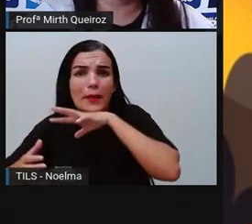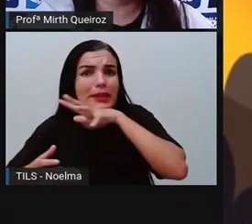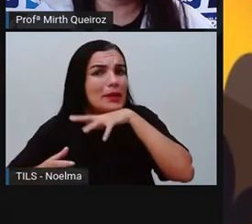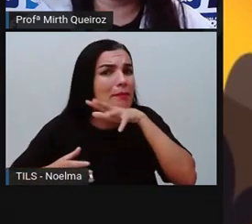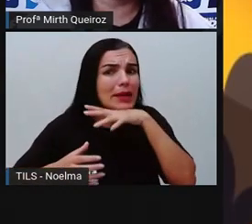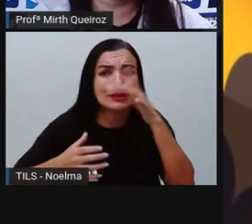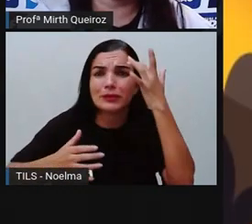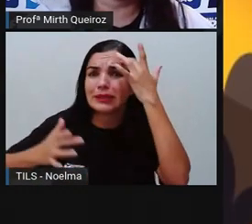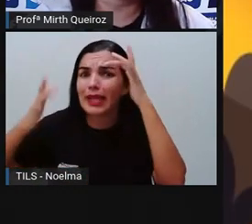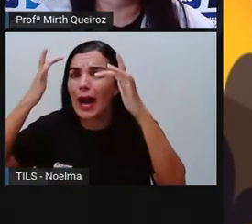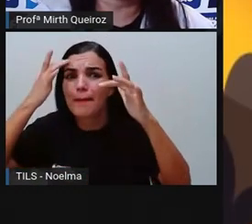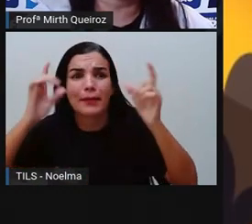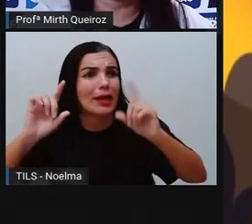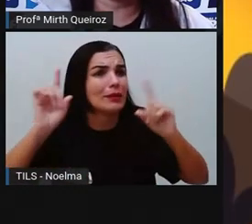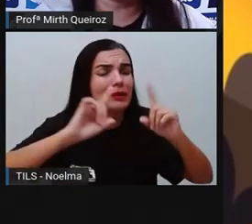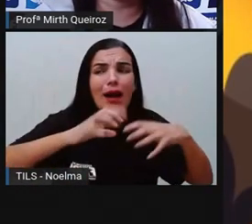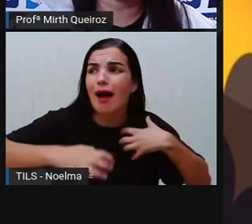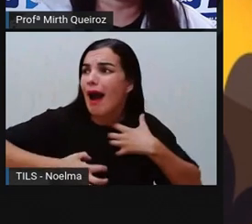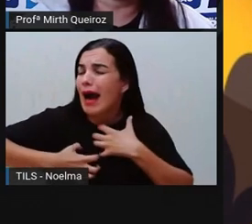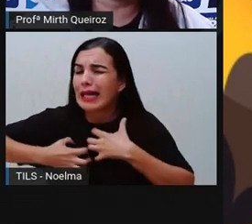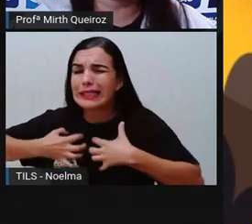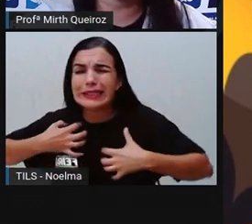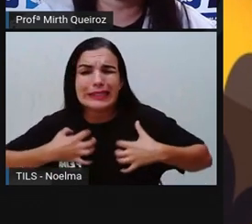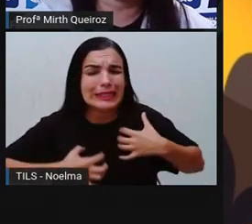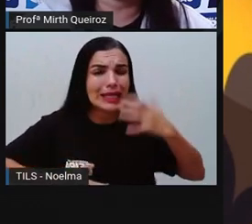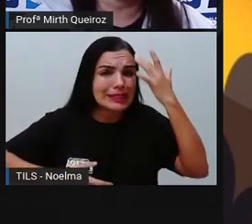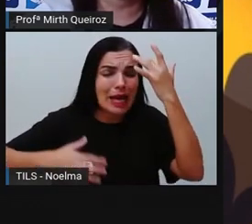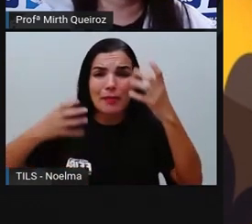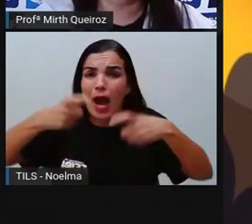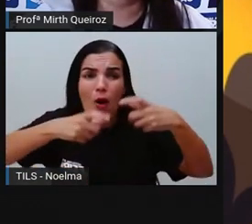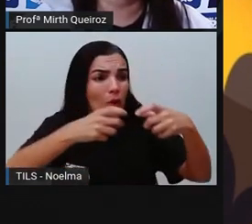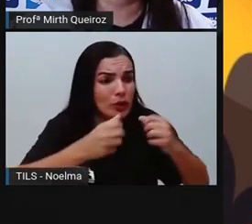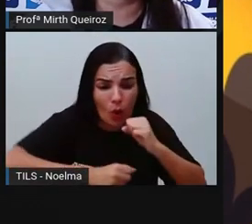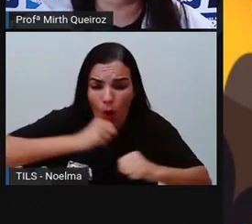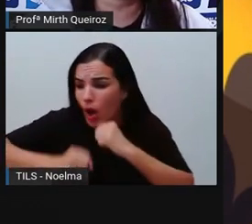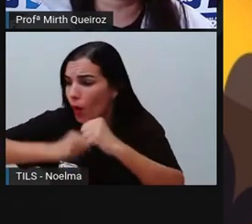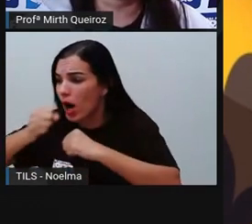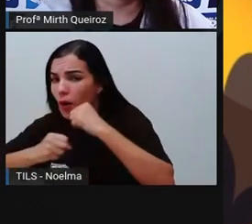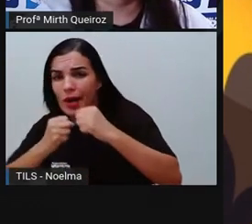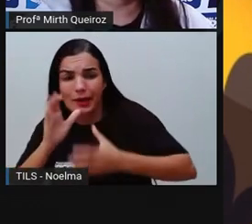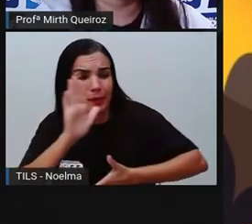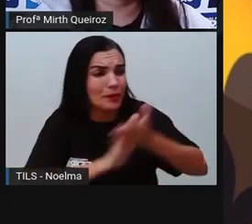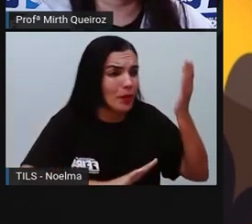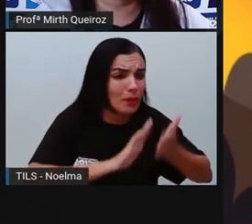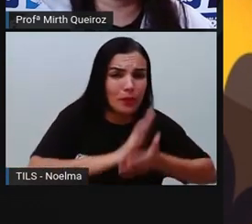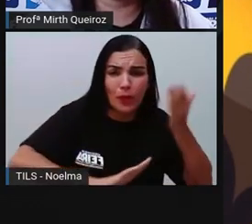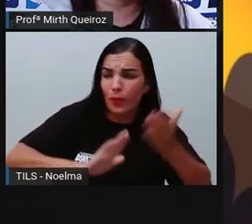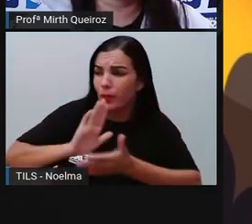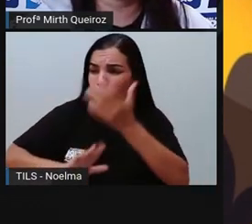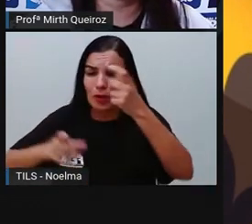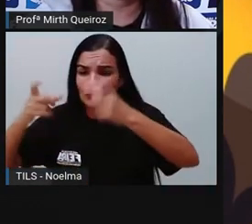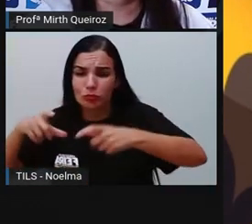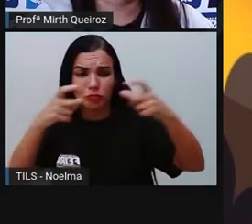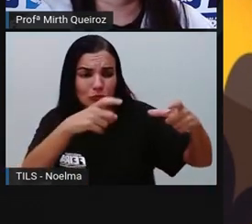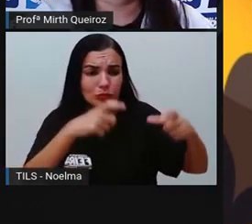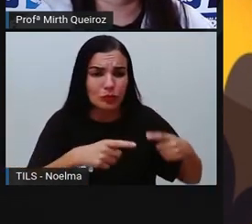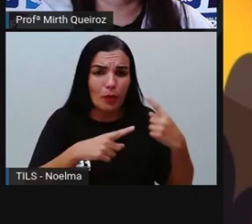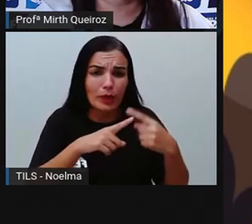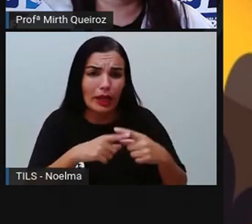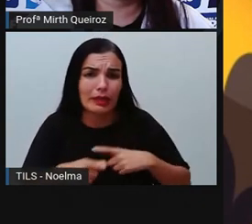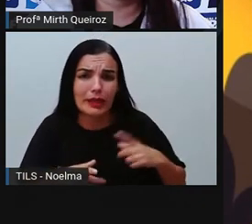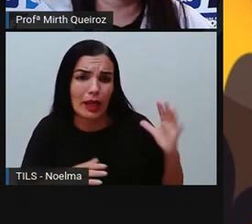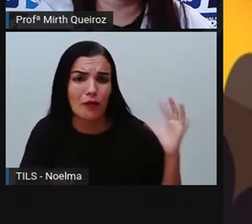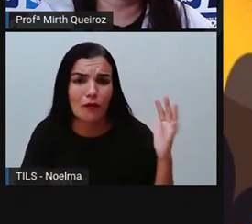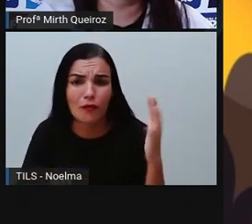todos apavorados, começavam a correr, a correr, tentando escapar daquele espaço ali que estava